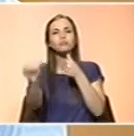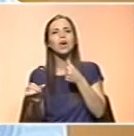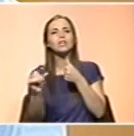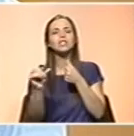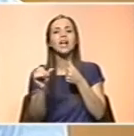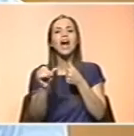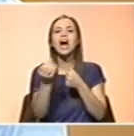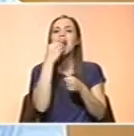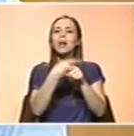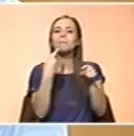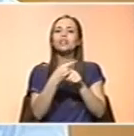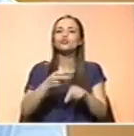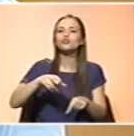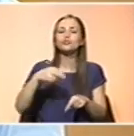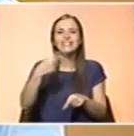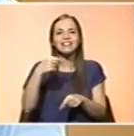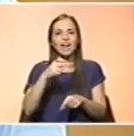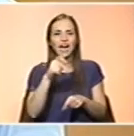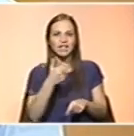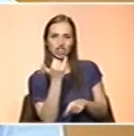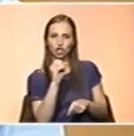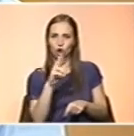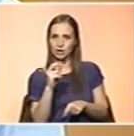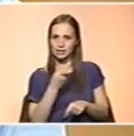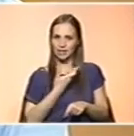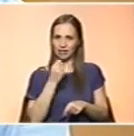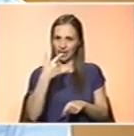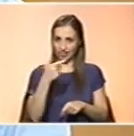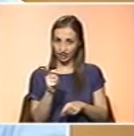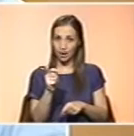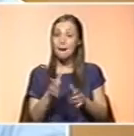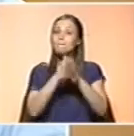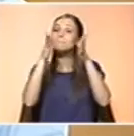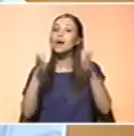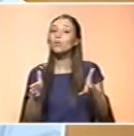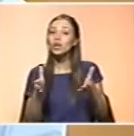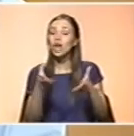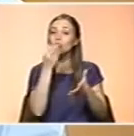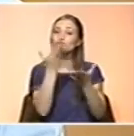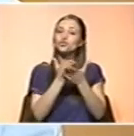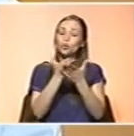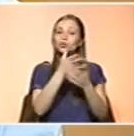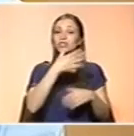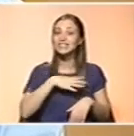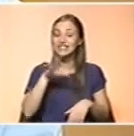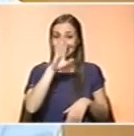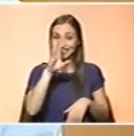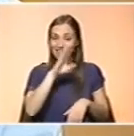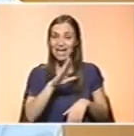antioxidantes. De facto, o que a maioria dos estudos nos diziam é que quem consumia muitos alimentos ricos em antioxidantes